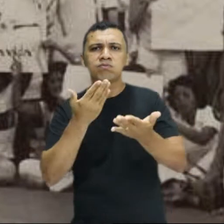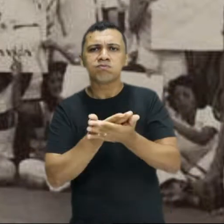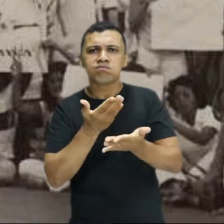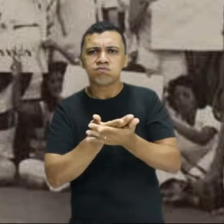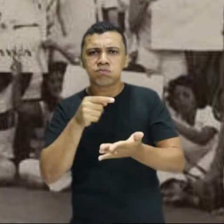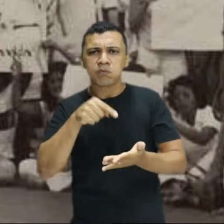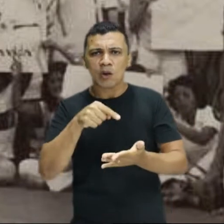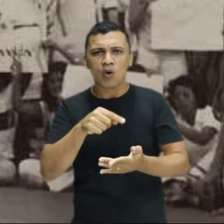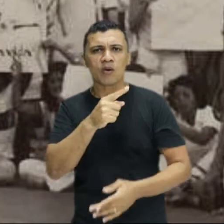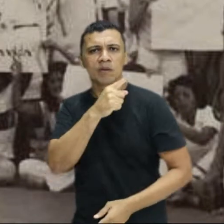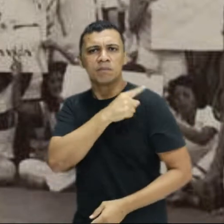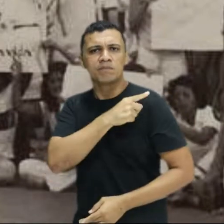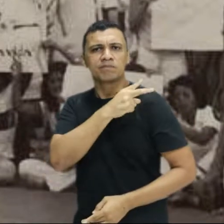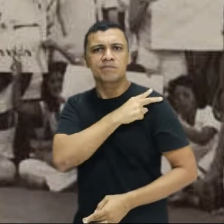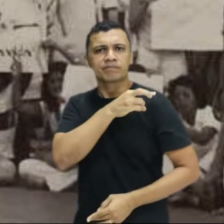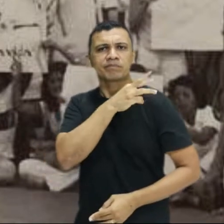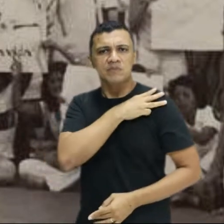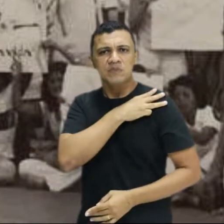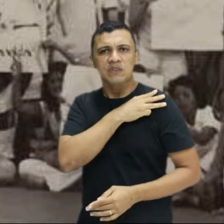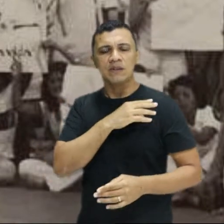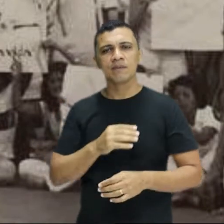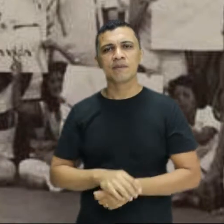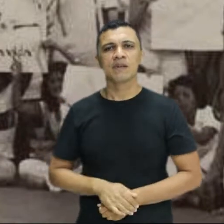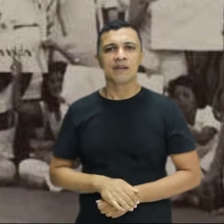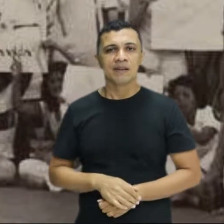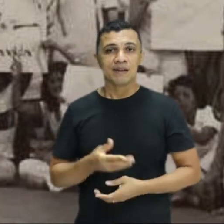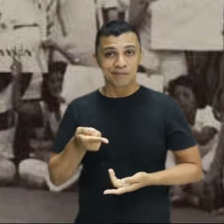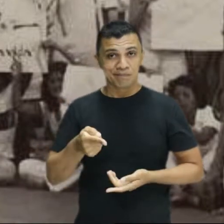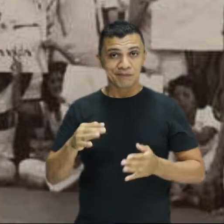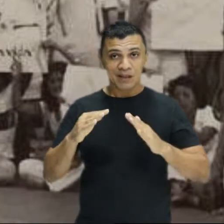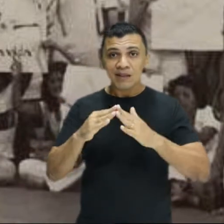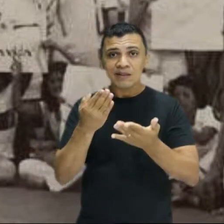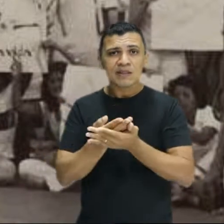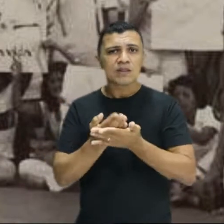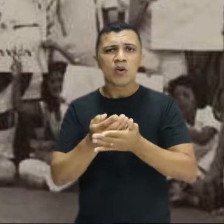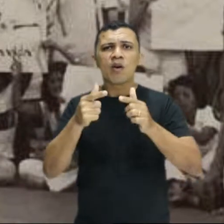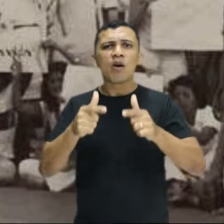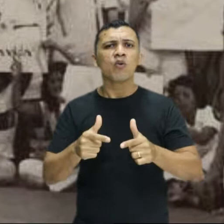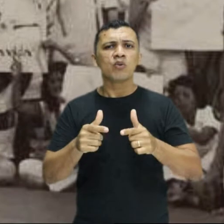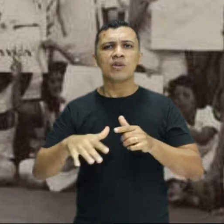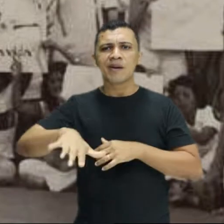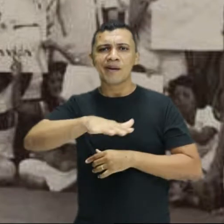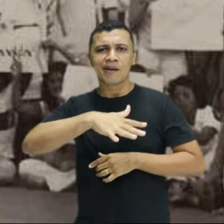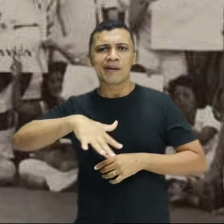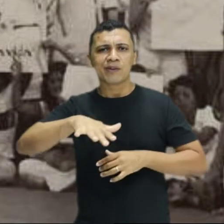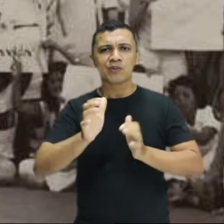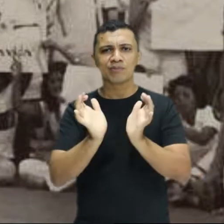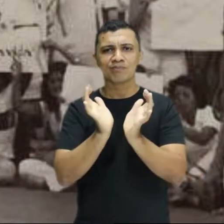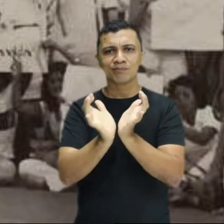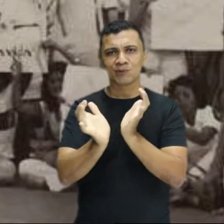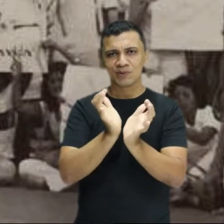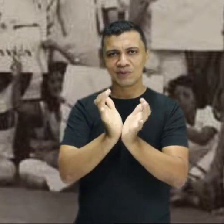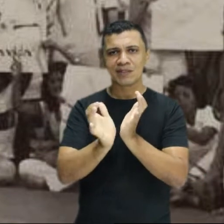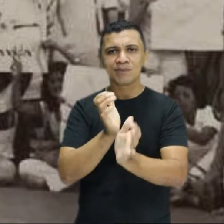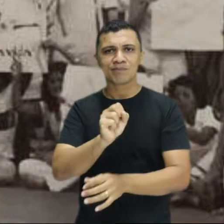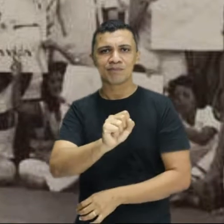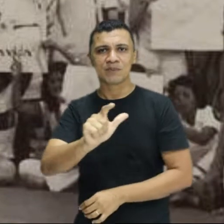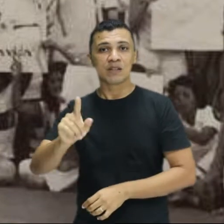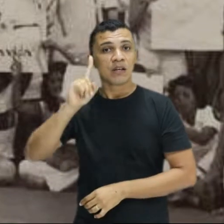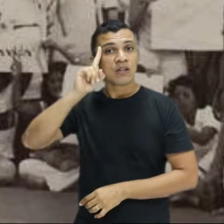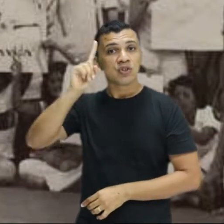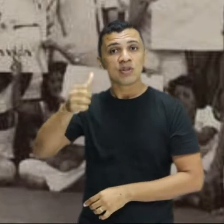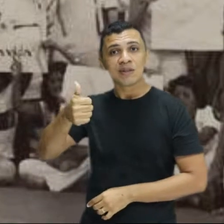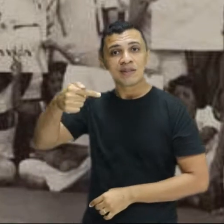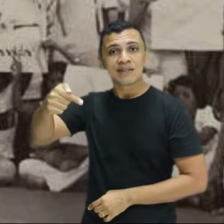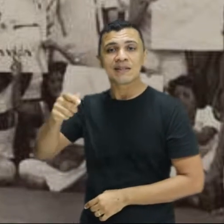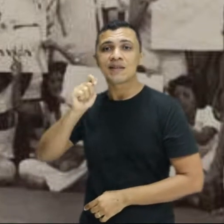secundárias, dos colégios de São Luís. E grande parte dessas escolas ficavam no centro da cidade. Até que no dia 17 de